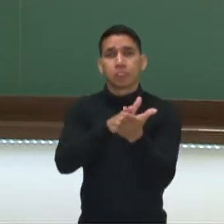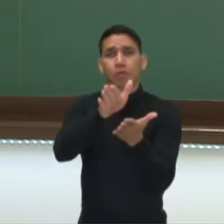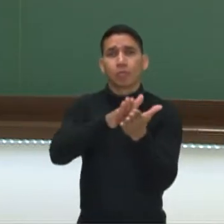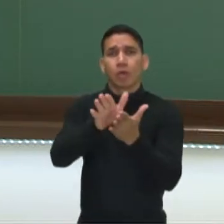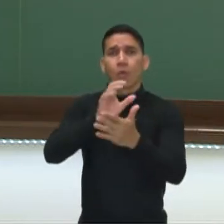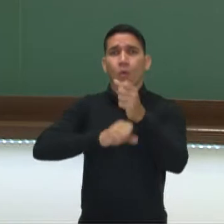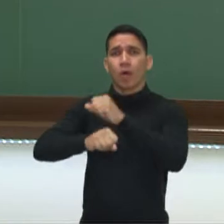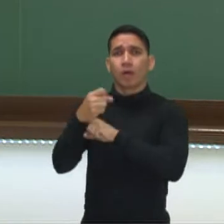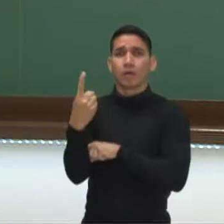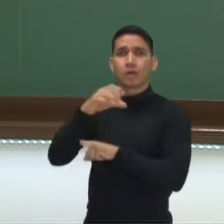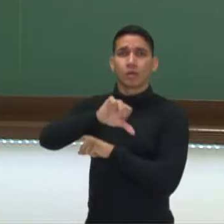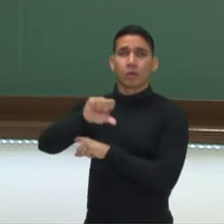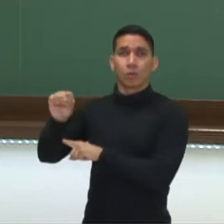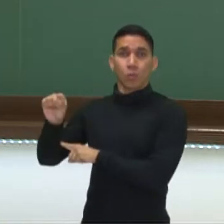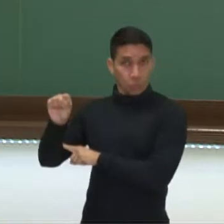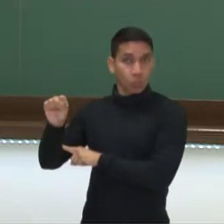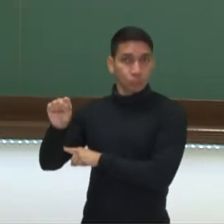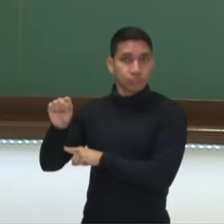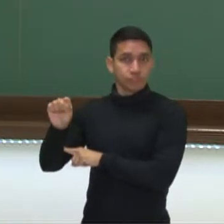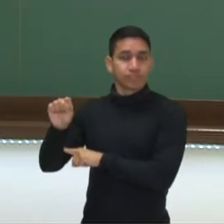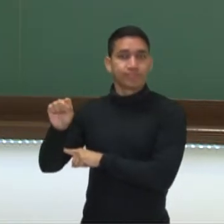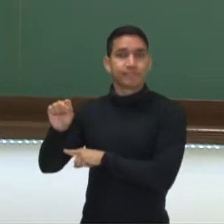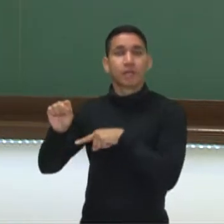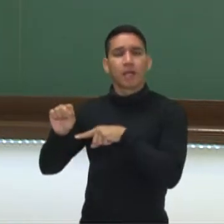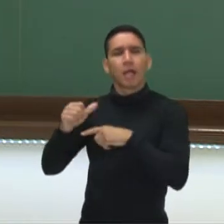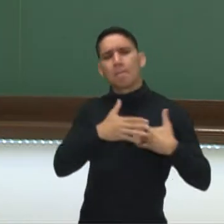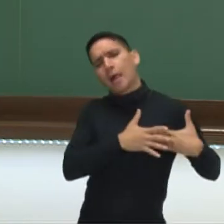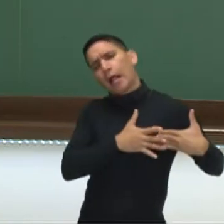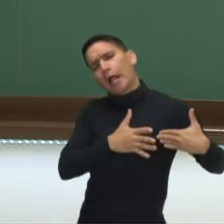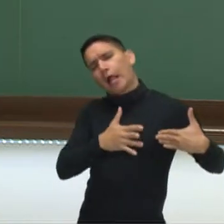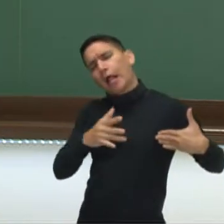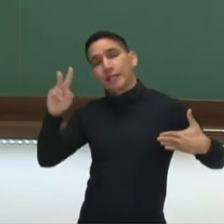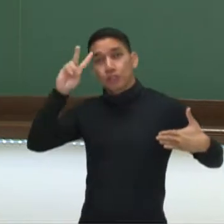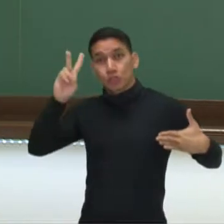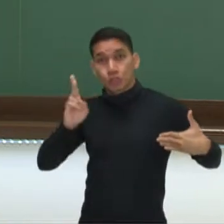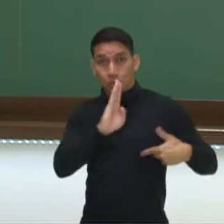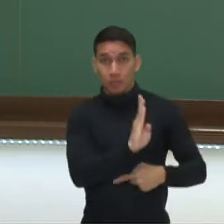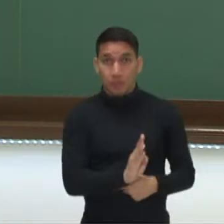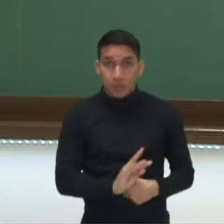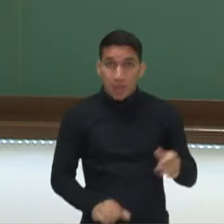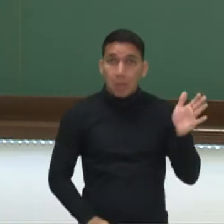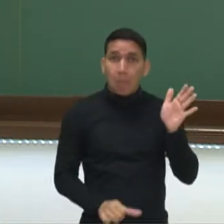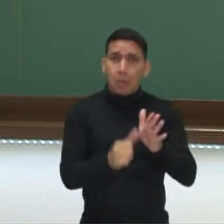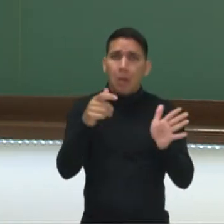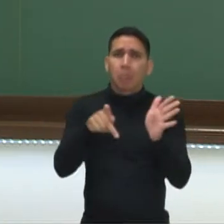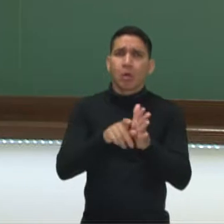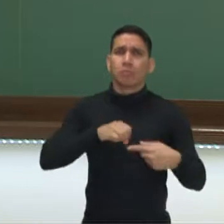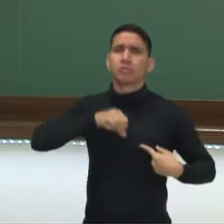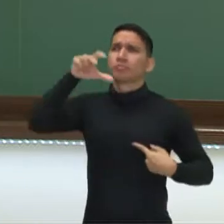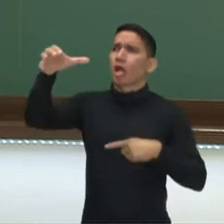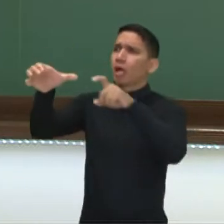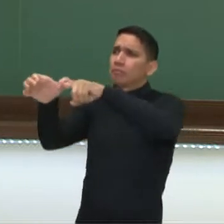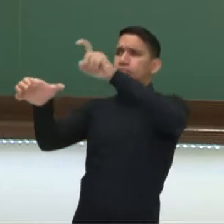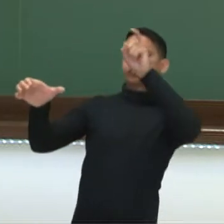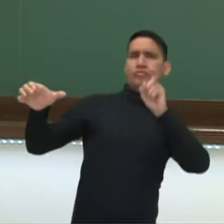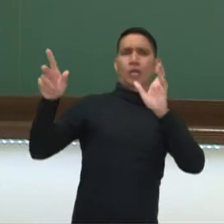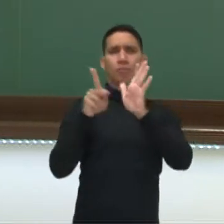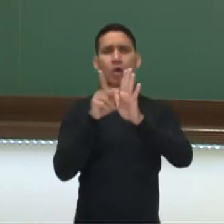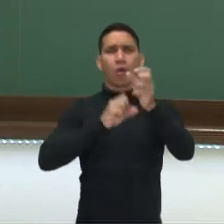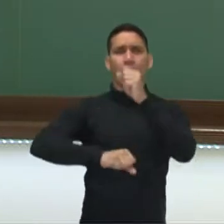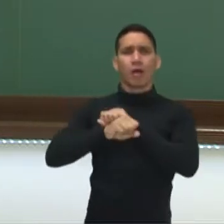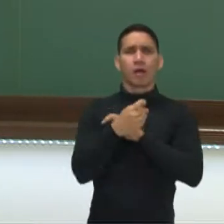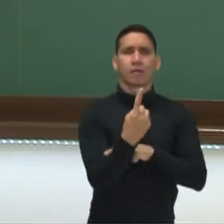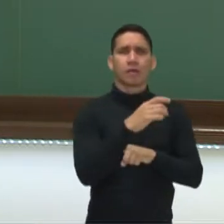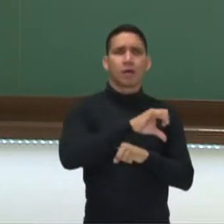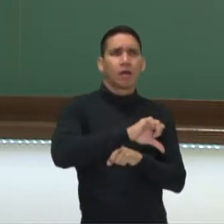1988. Ao longo da nossa história, desde a nossa independência, em 1822, por